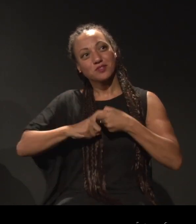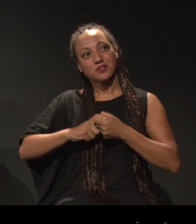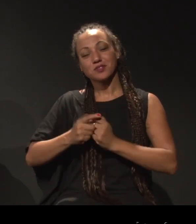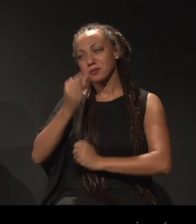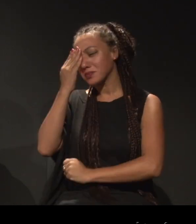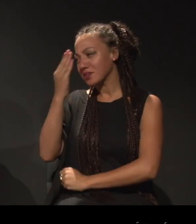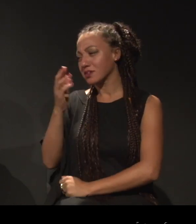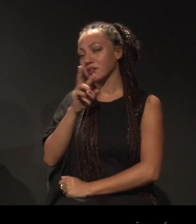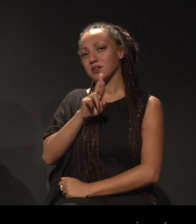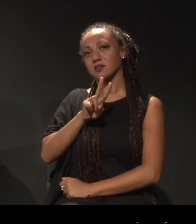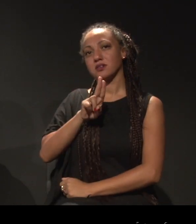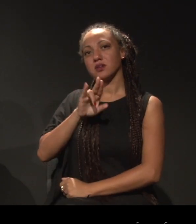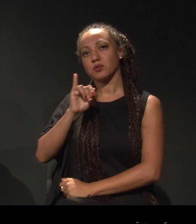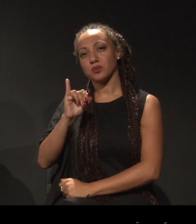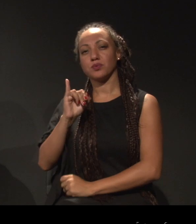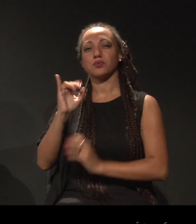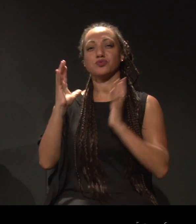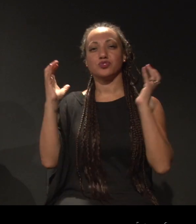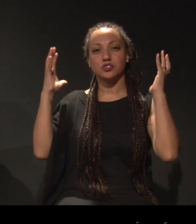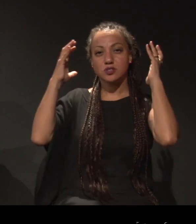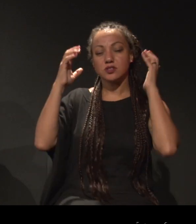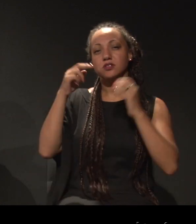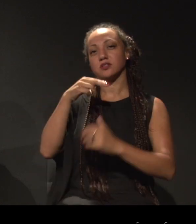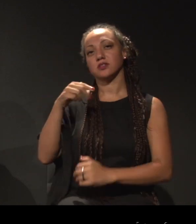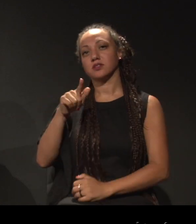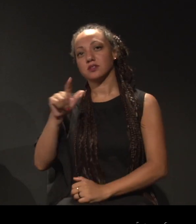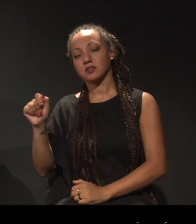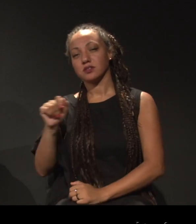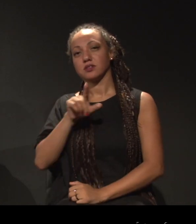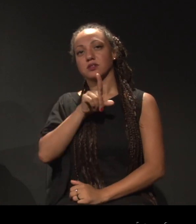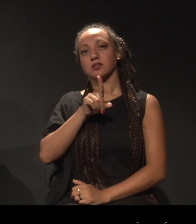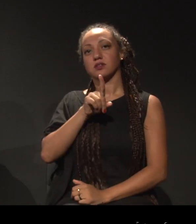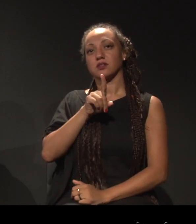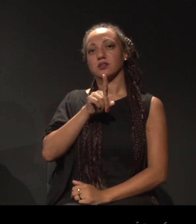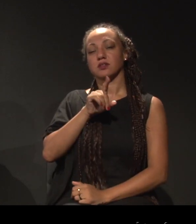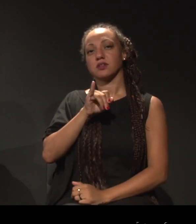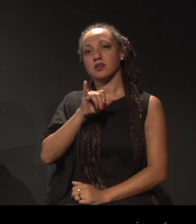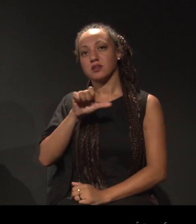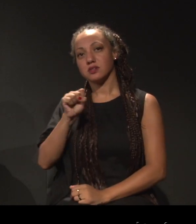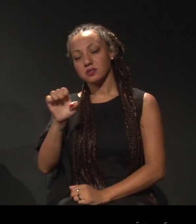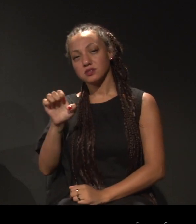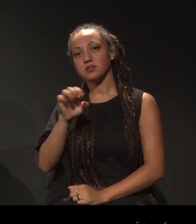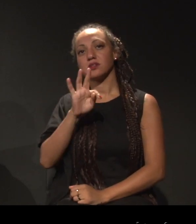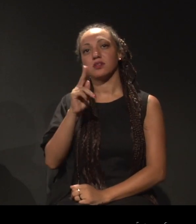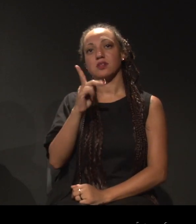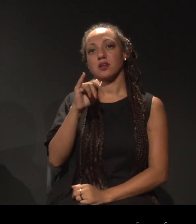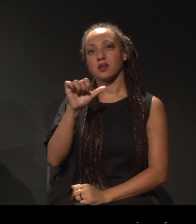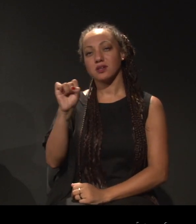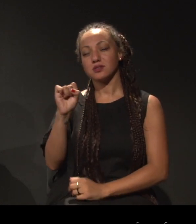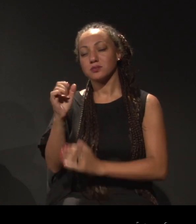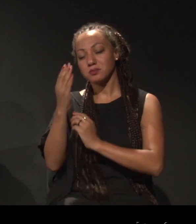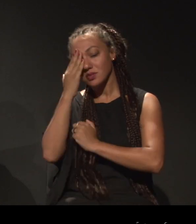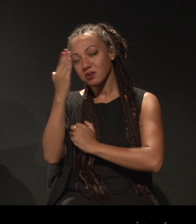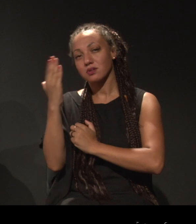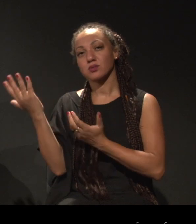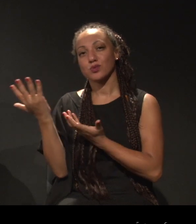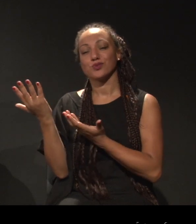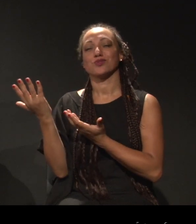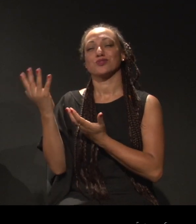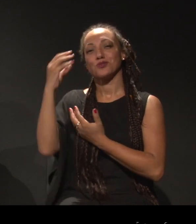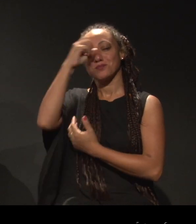Obrigada. a Rui, a Diane, a Nega, a Deise e pelas contribuições. A gente